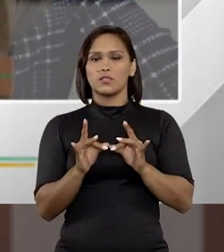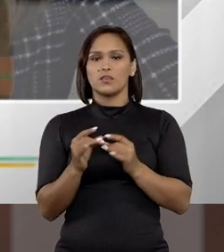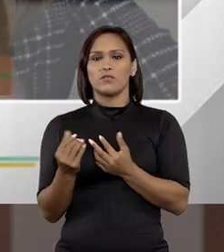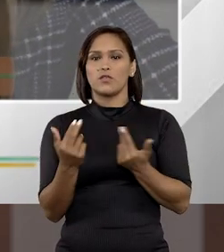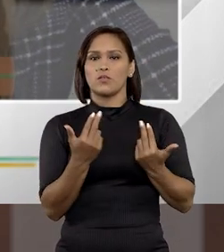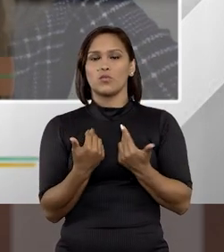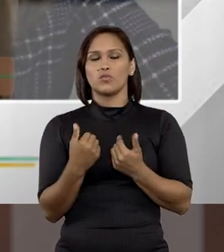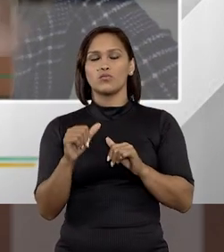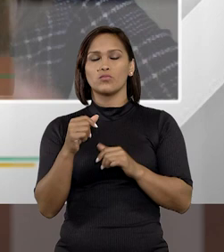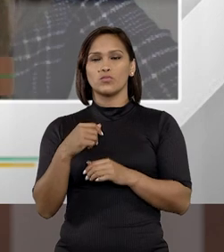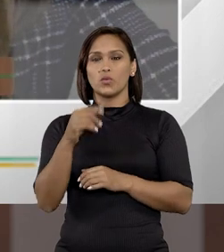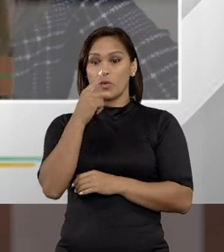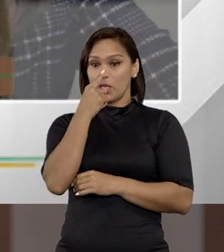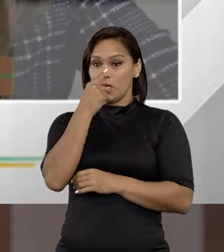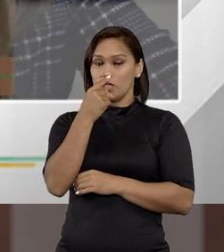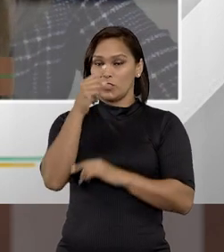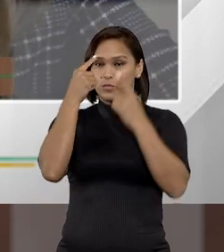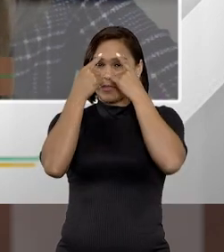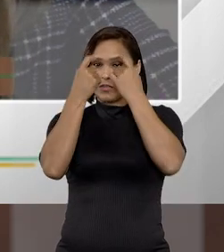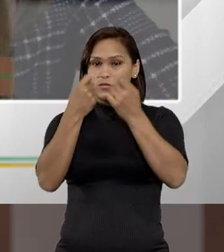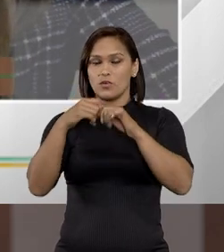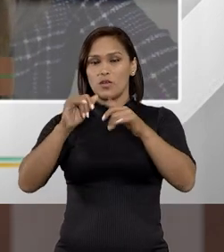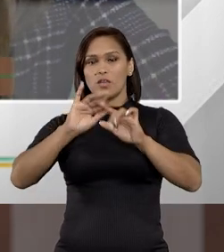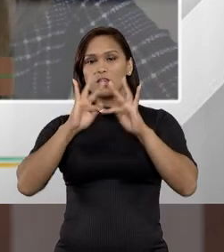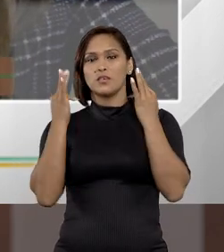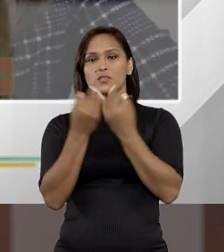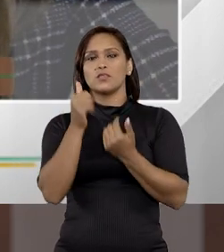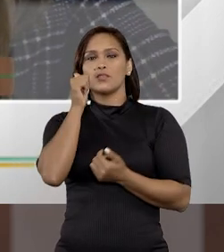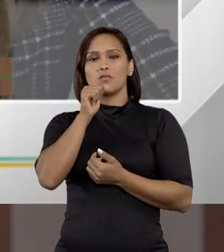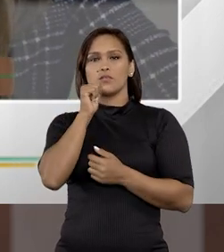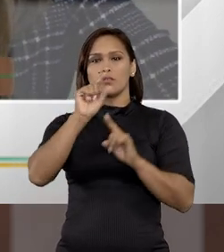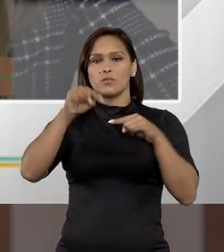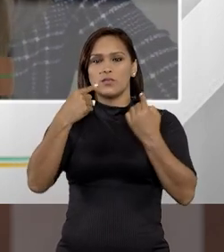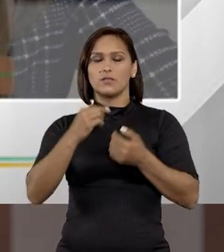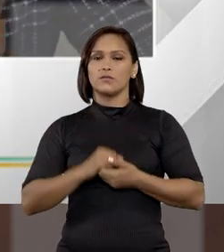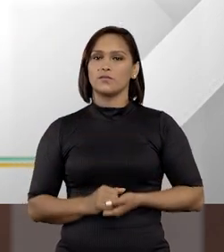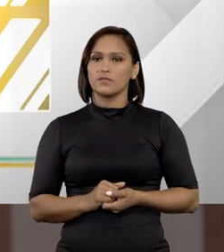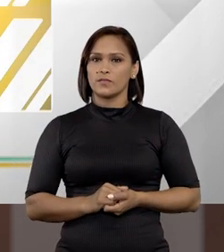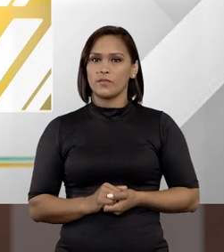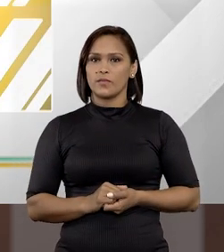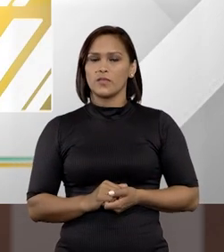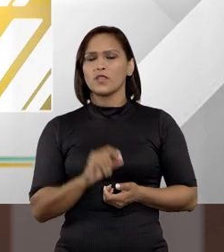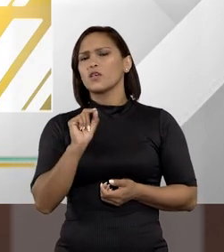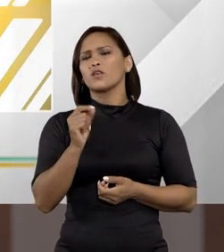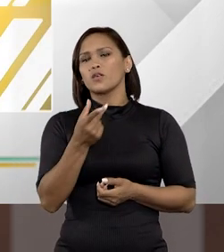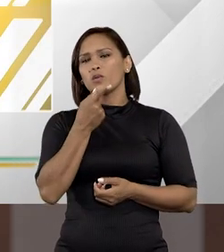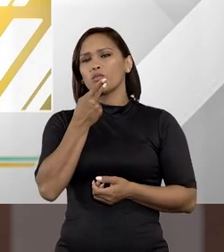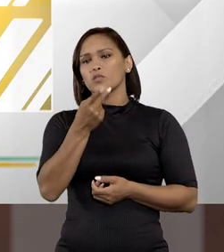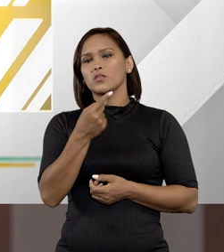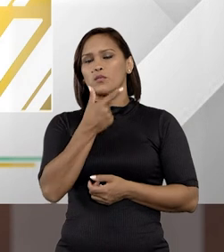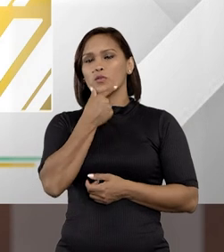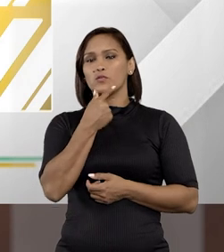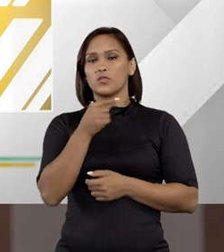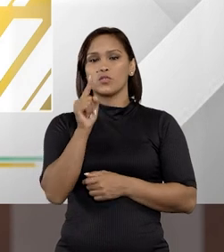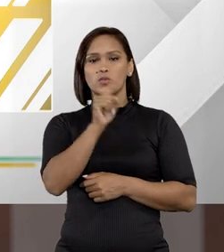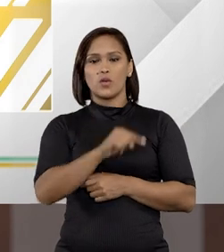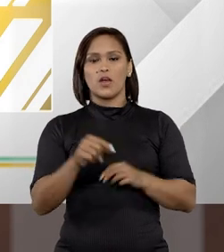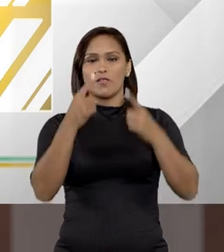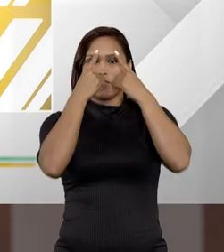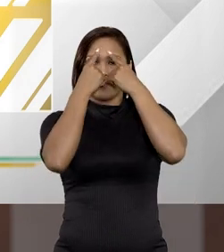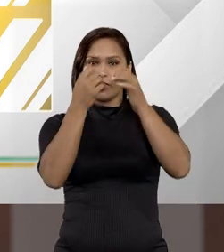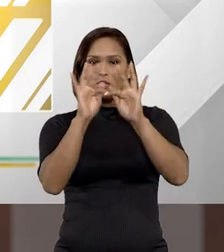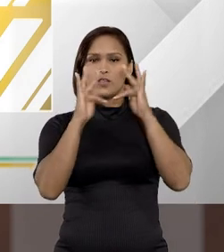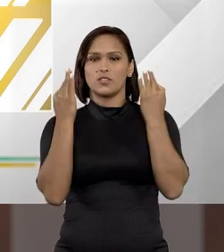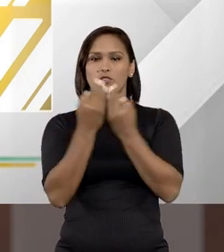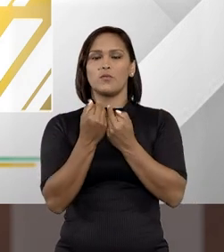e muito íntimo, que é o crime de violência doméstica contra a mulher. E qual o seu posicionamento, professor Eduardo, em relação